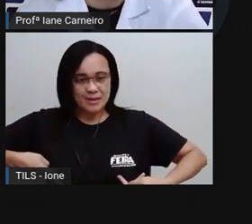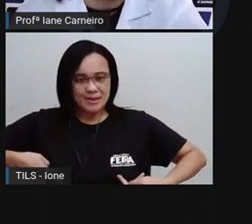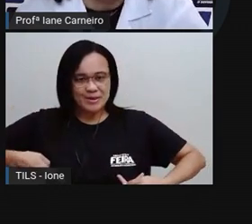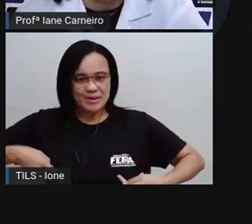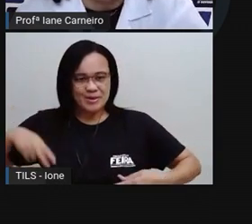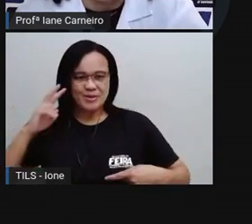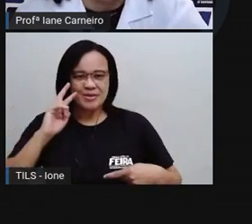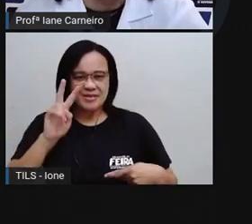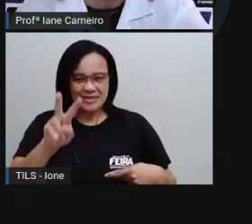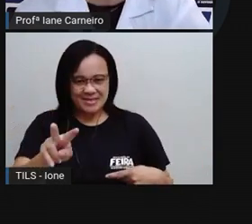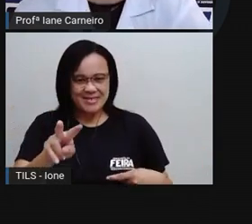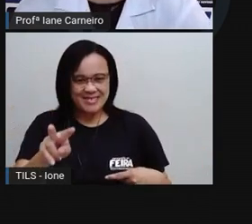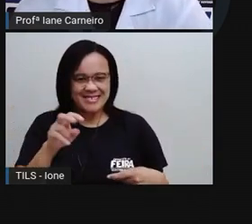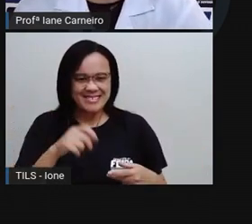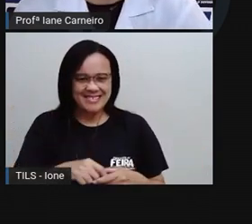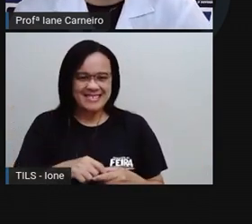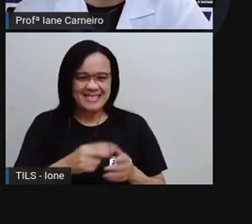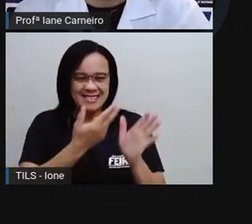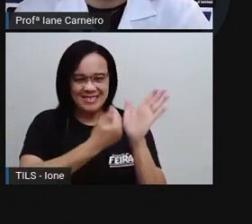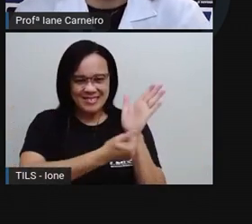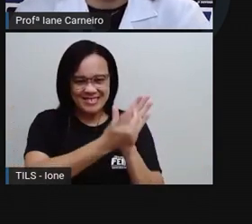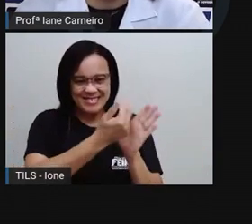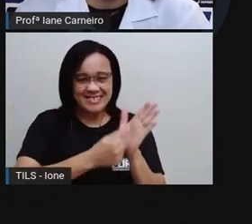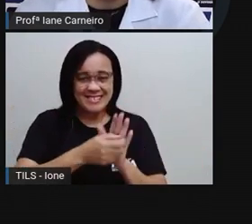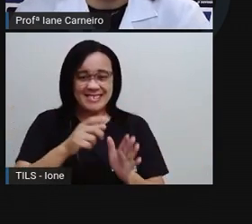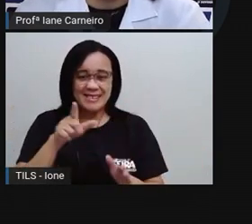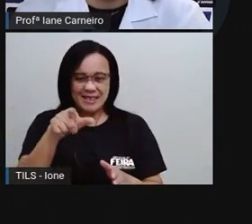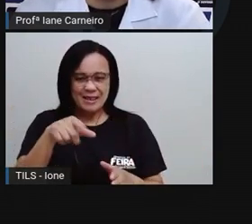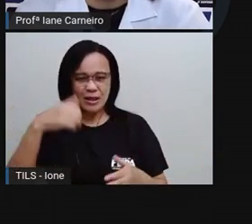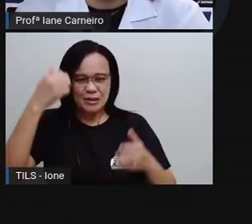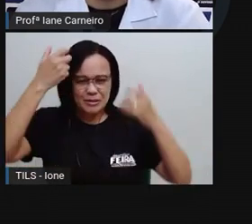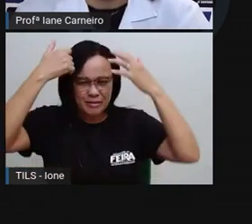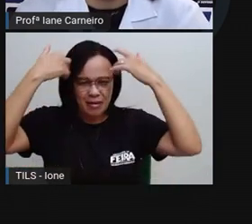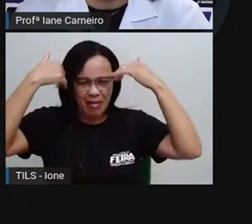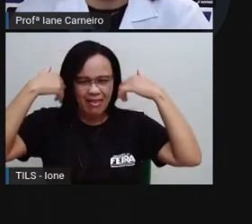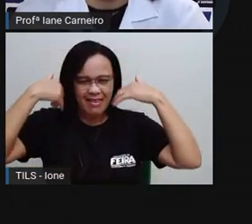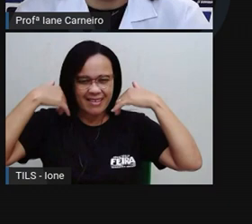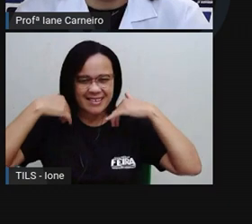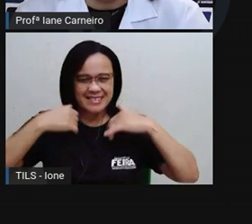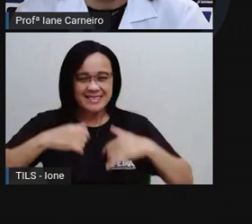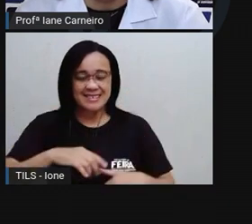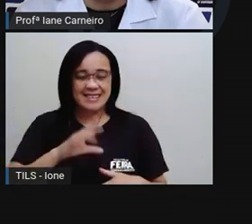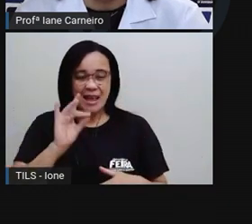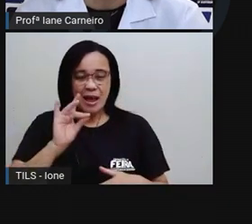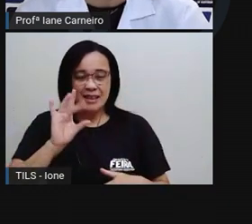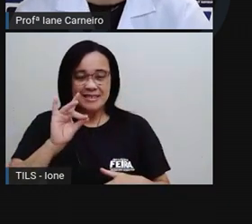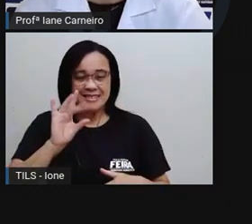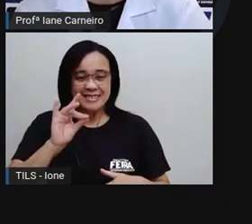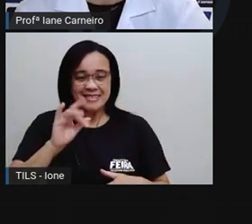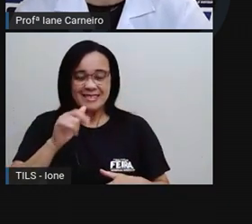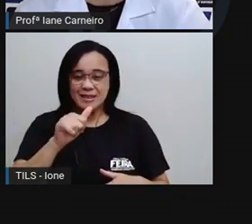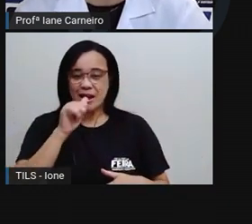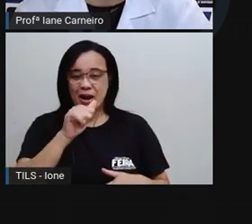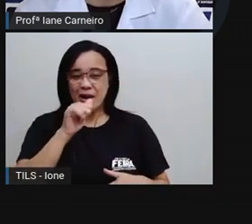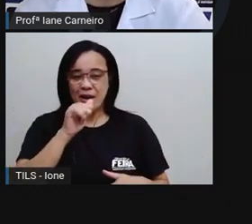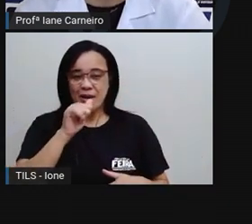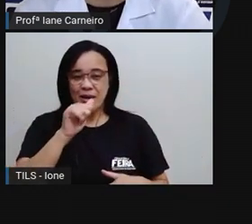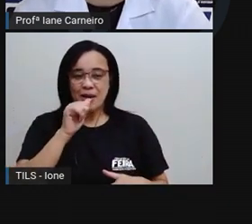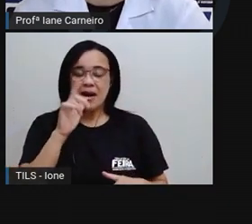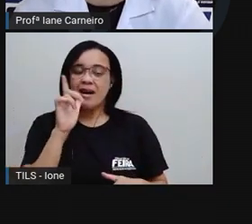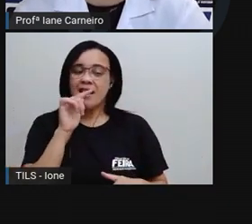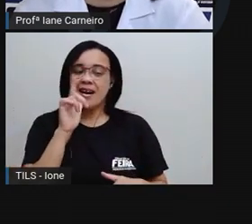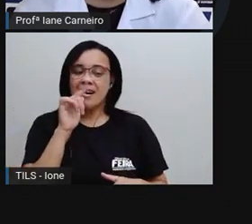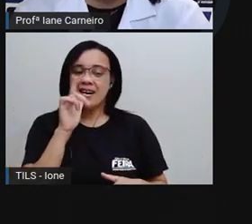bastante sede, suando bastante, olha só, o suor aqui escorrendo da testa e bebendo o quê?